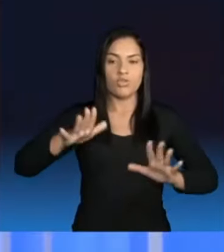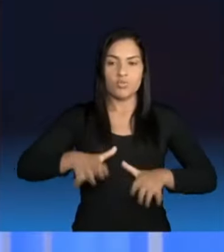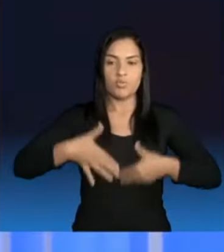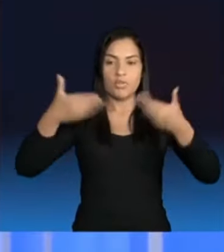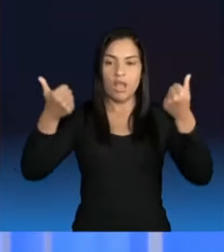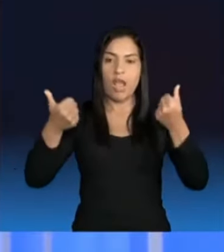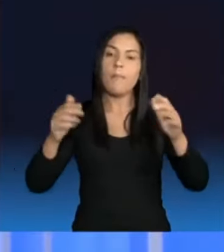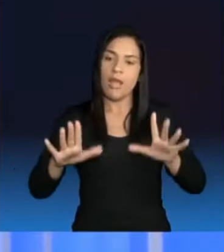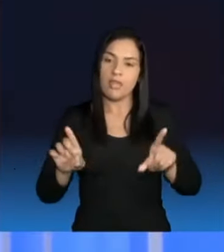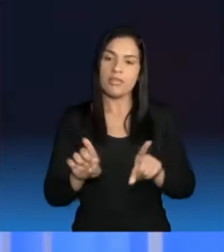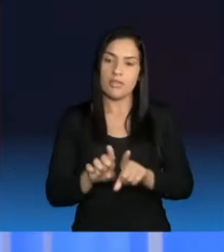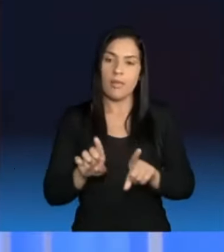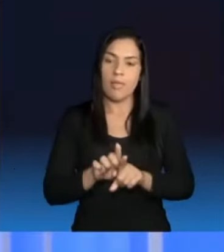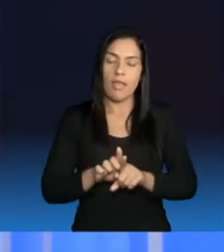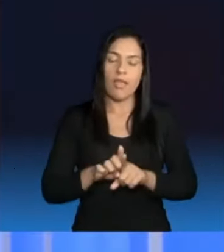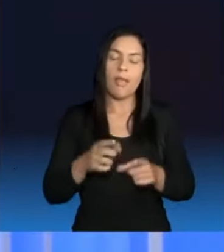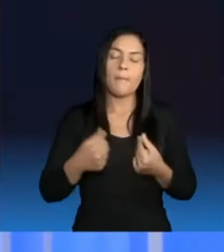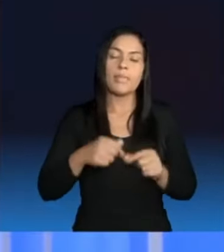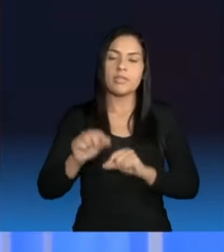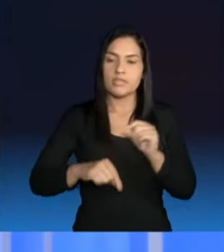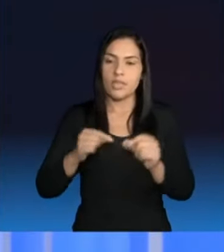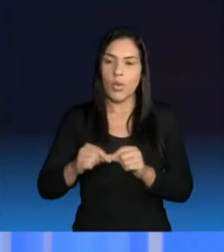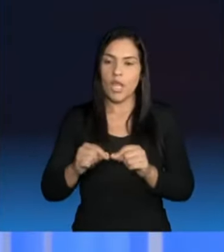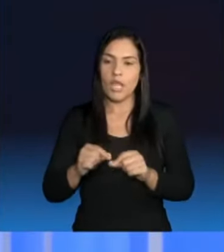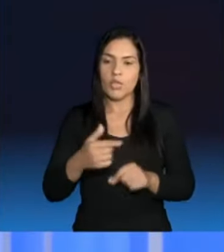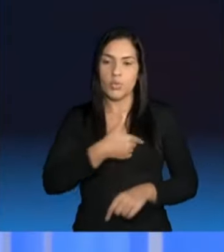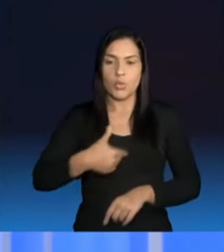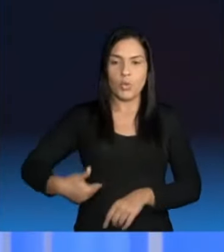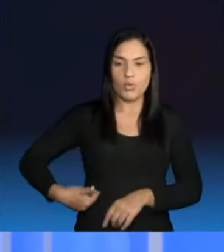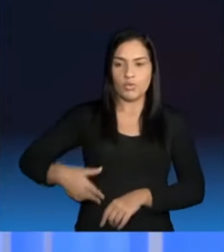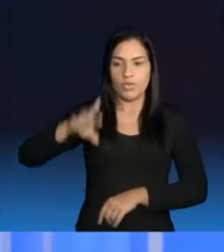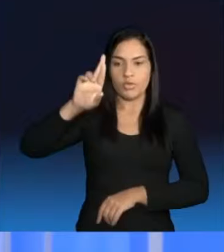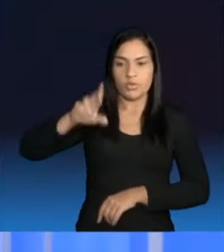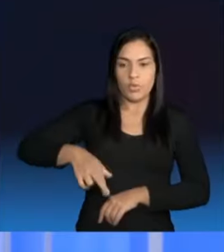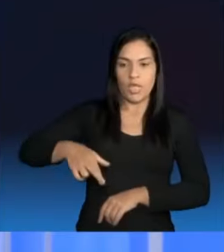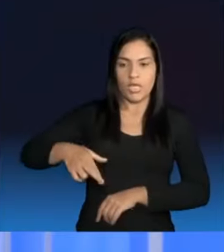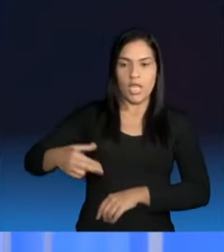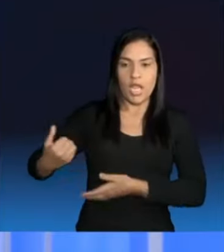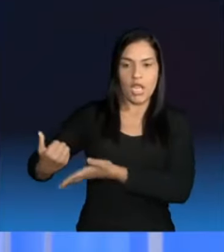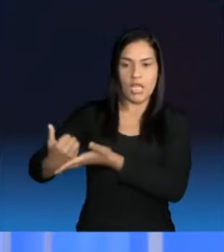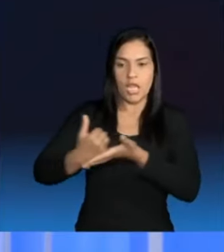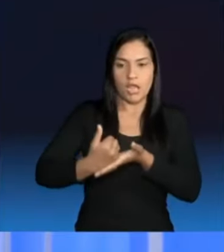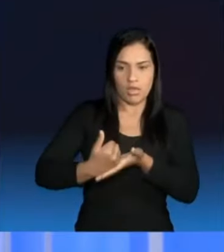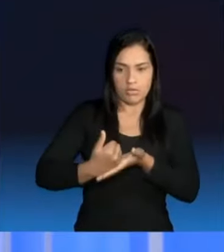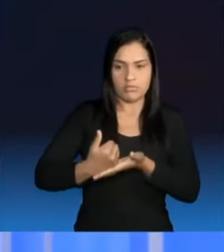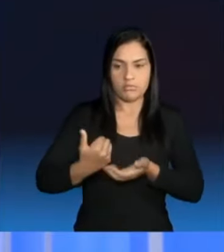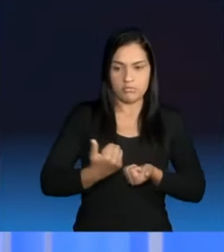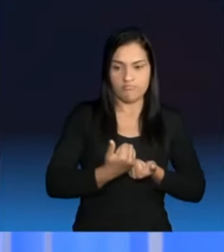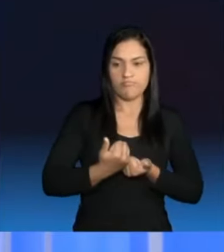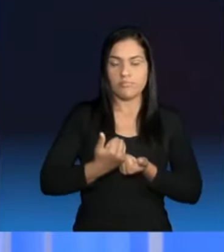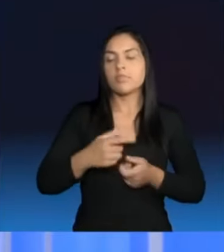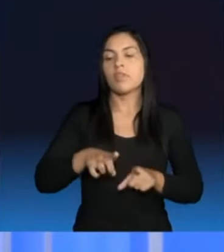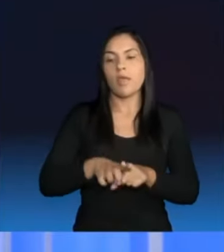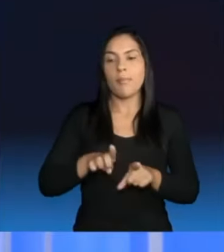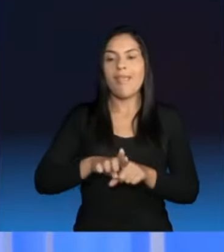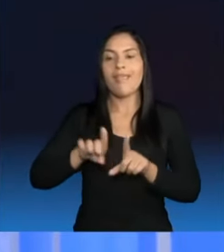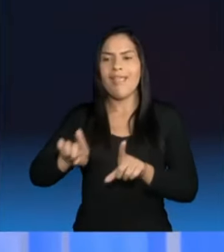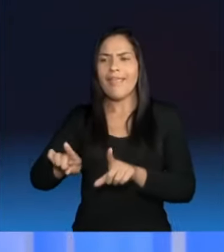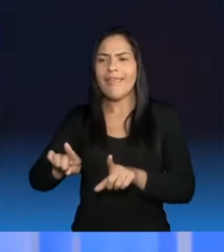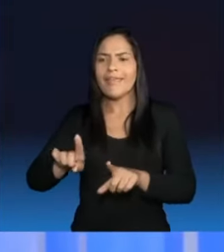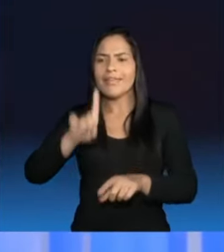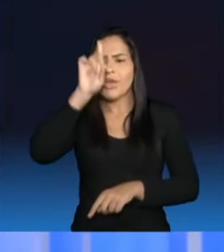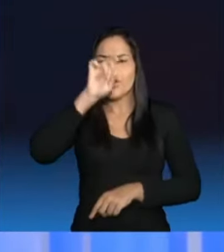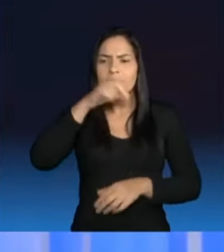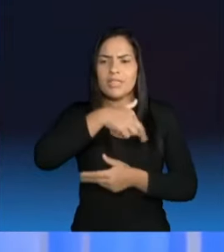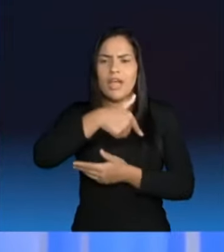também da cooperação do governo do Estado, porque ele fechou as portas do João Machado, do Giseu da